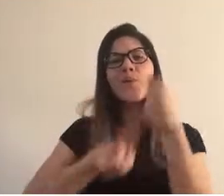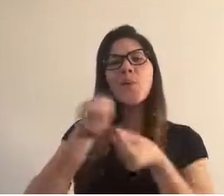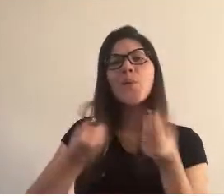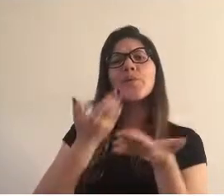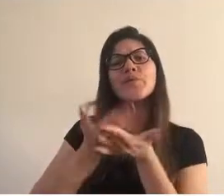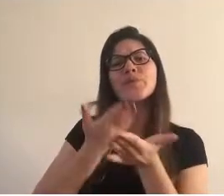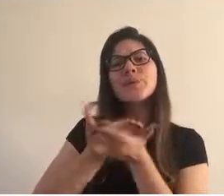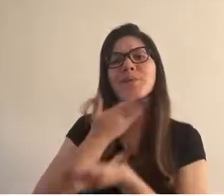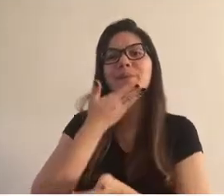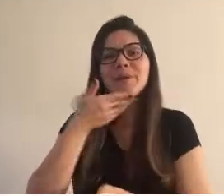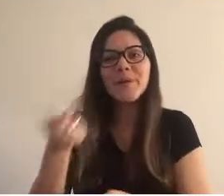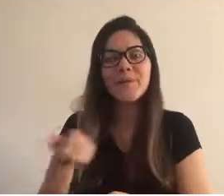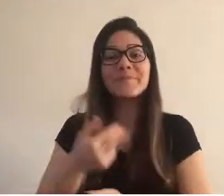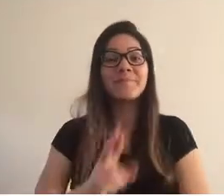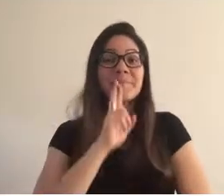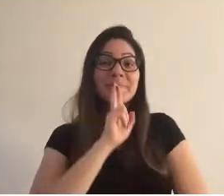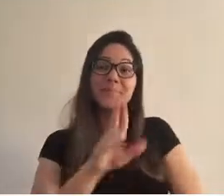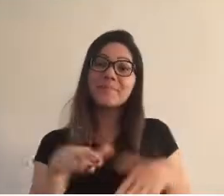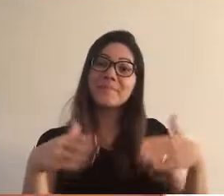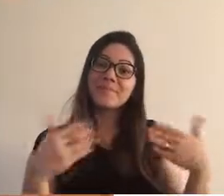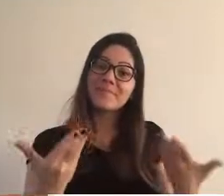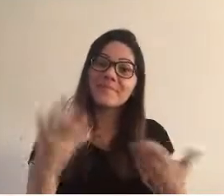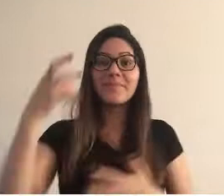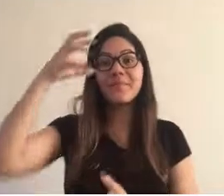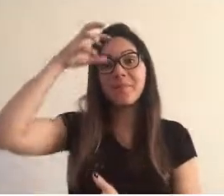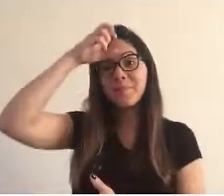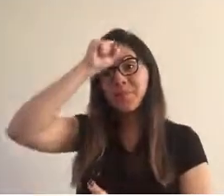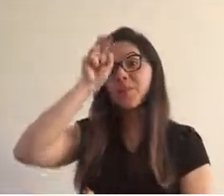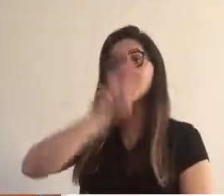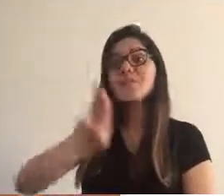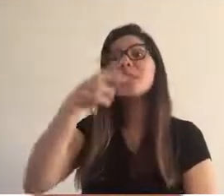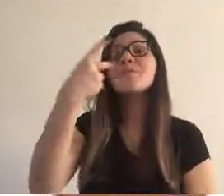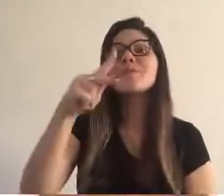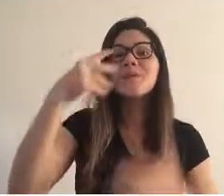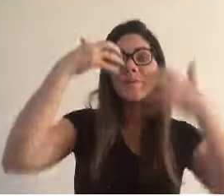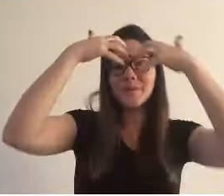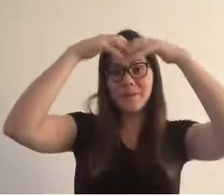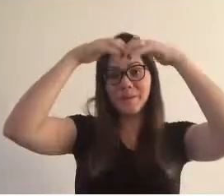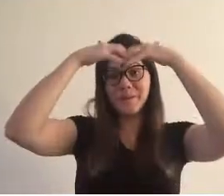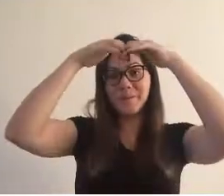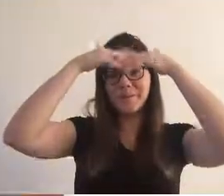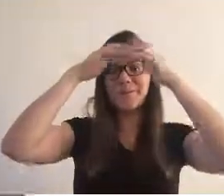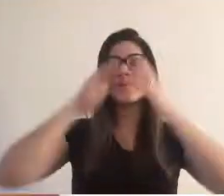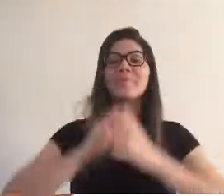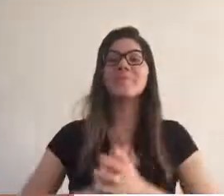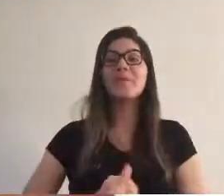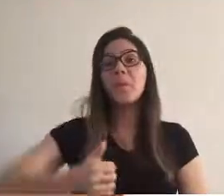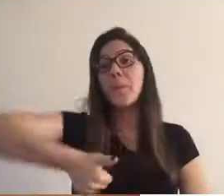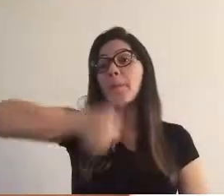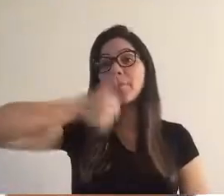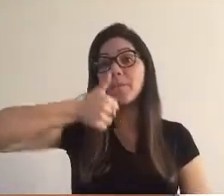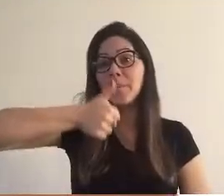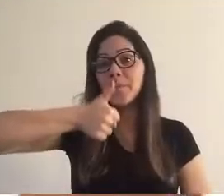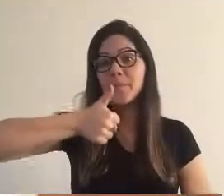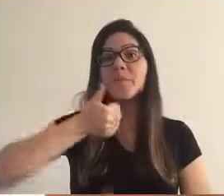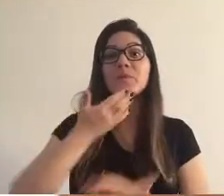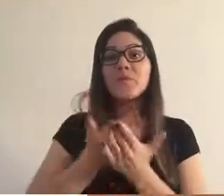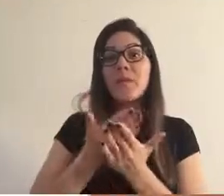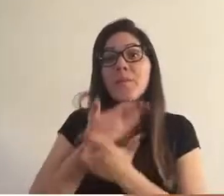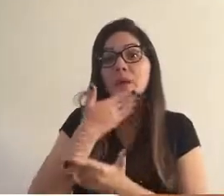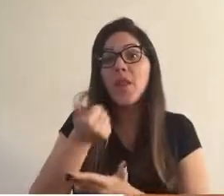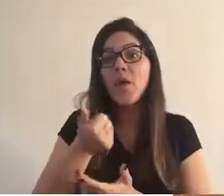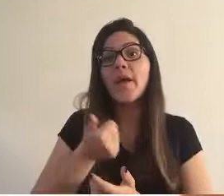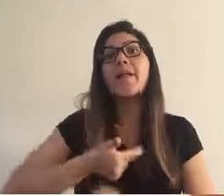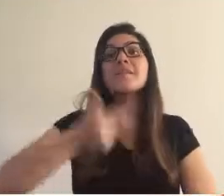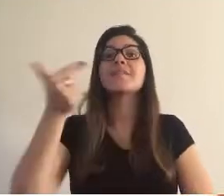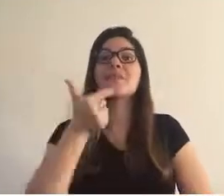como estudar melhor? E a resposta é, aprendendo a usar seu cérebro. O primeiro passo para estudar